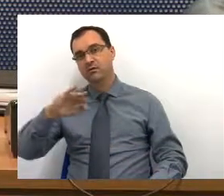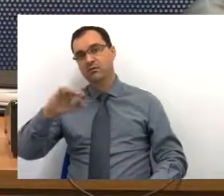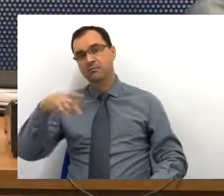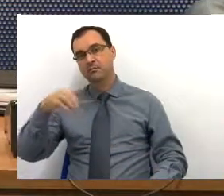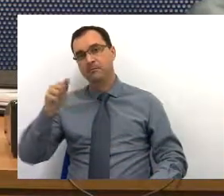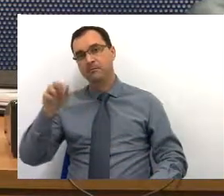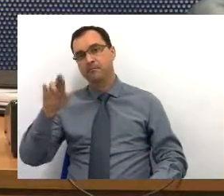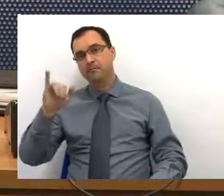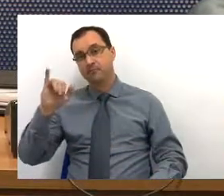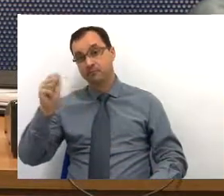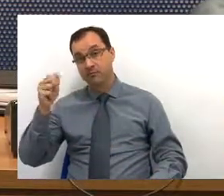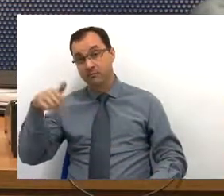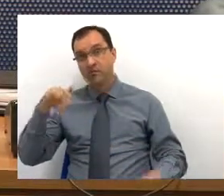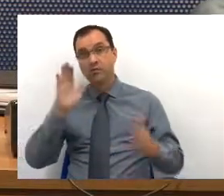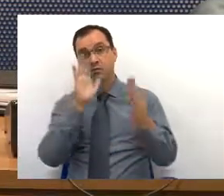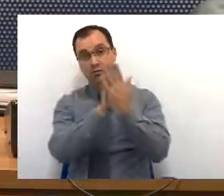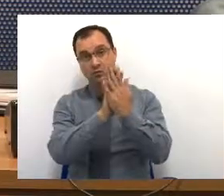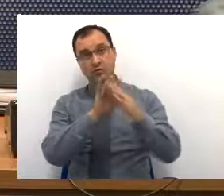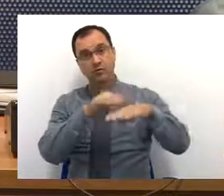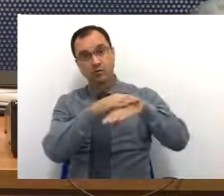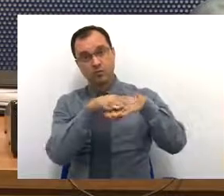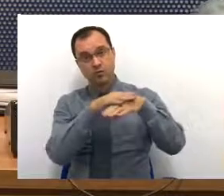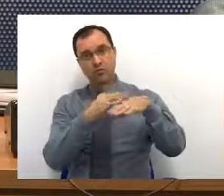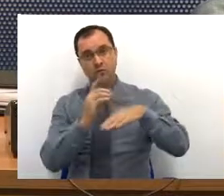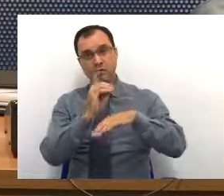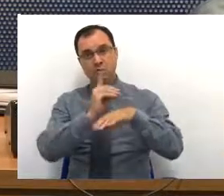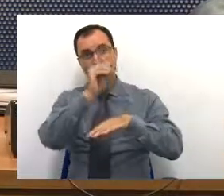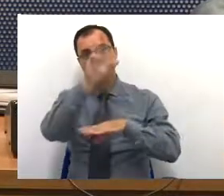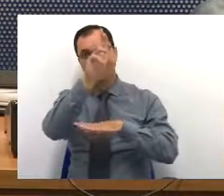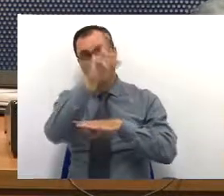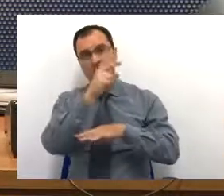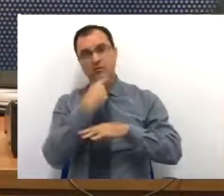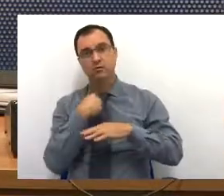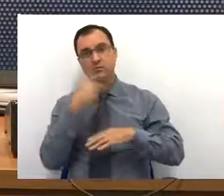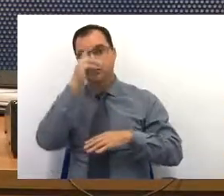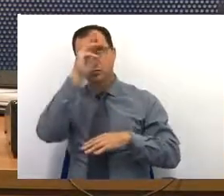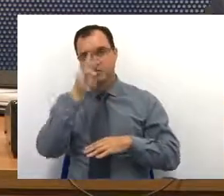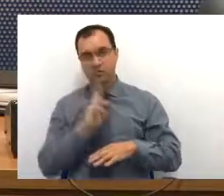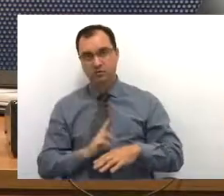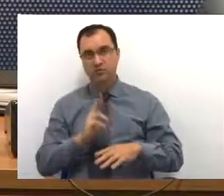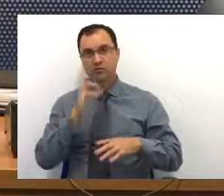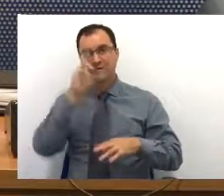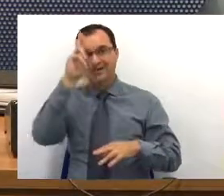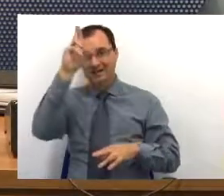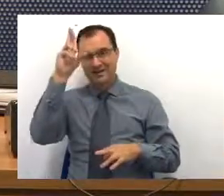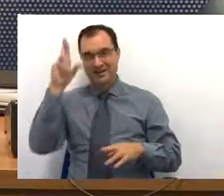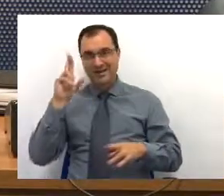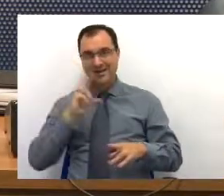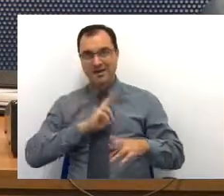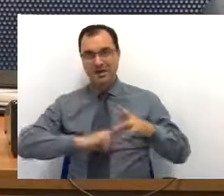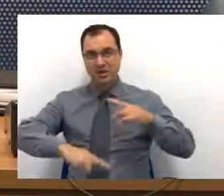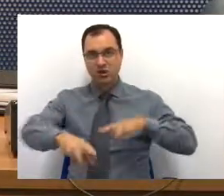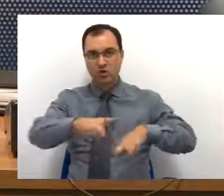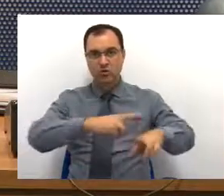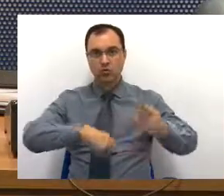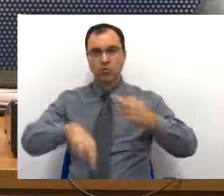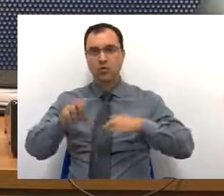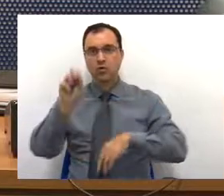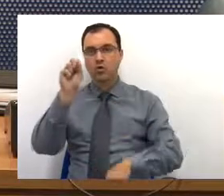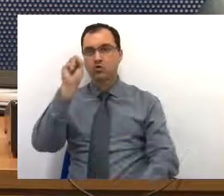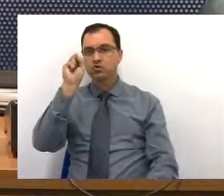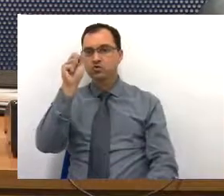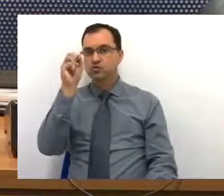E eu estive conversando com o reitor, com o diretor, primeiro com a reitora, não é? A doutora Soraya,